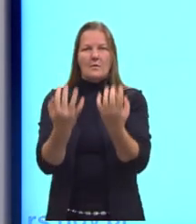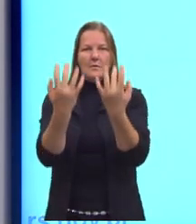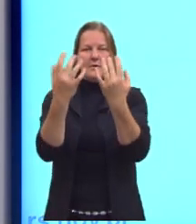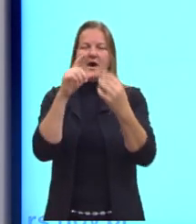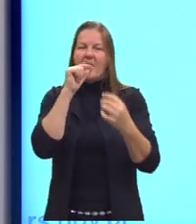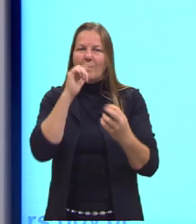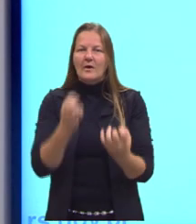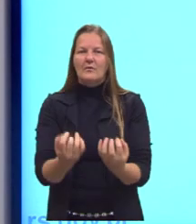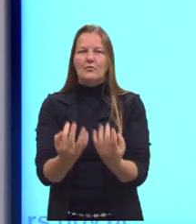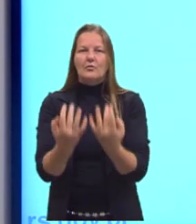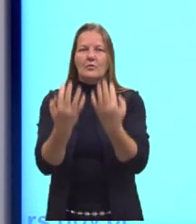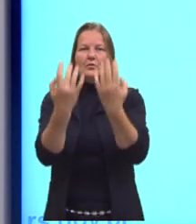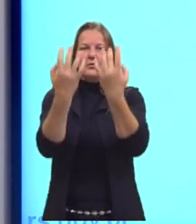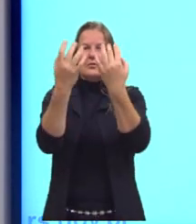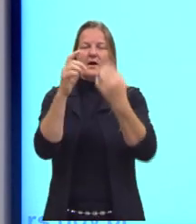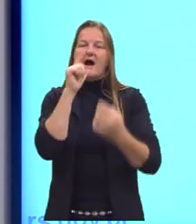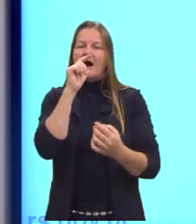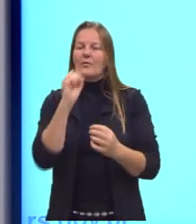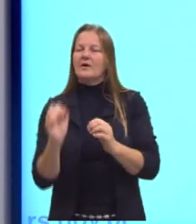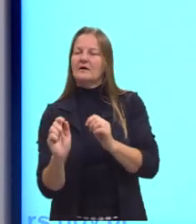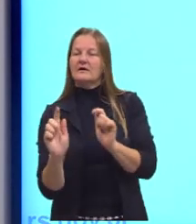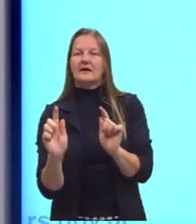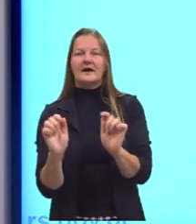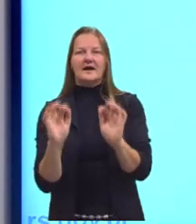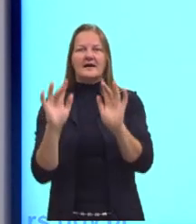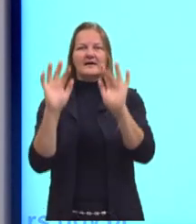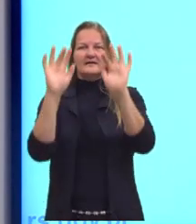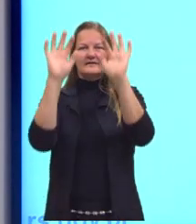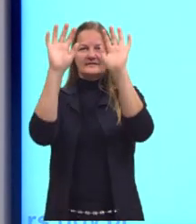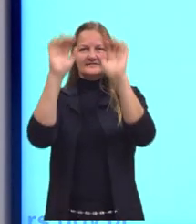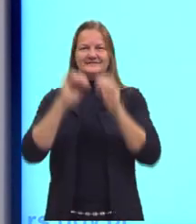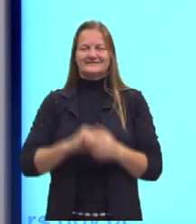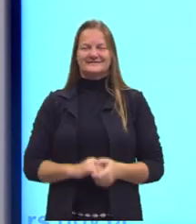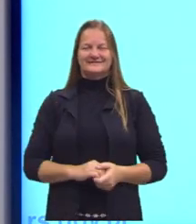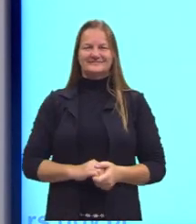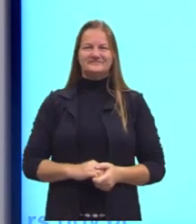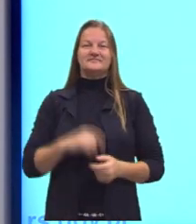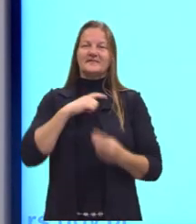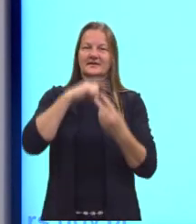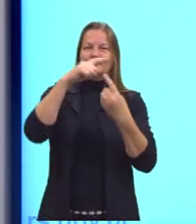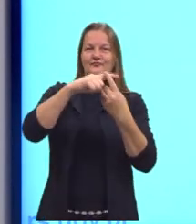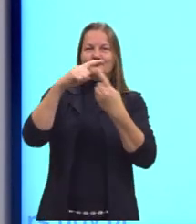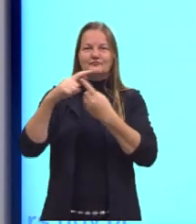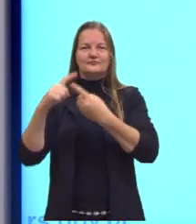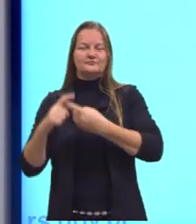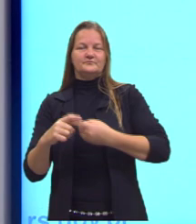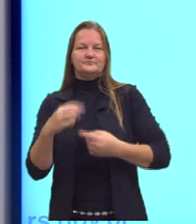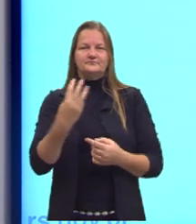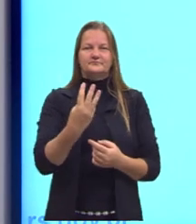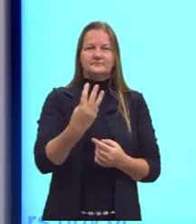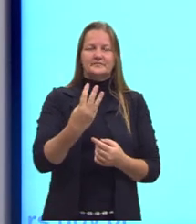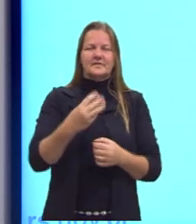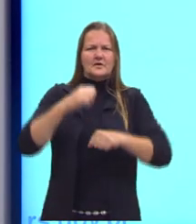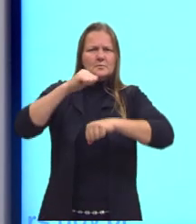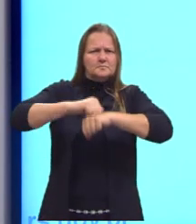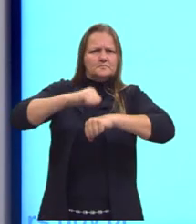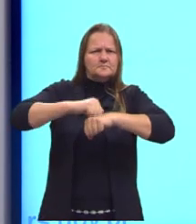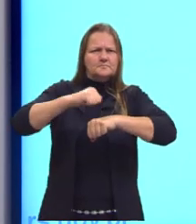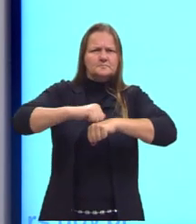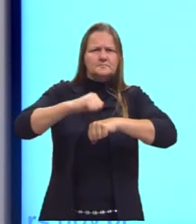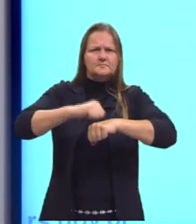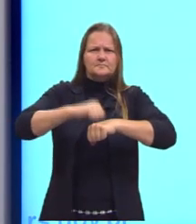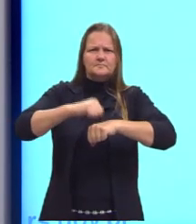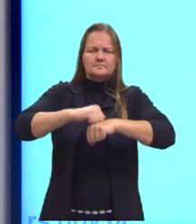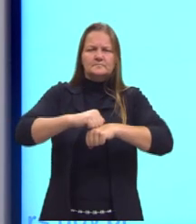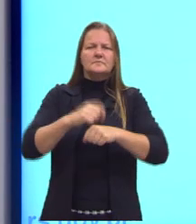vapor, e daí seria a água em estado gasoso. Então, quando a gente está falando em sólidos, a gente